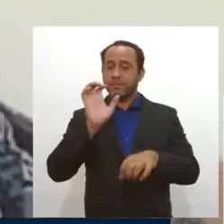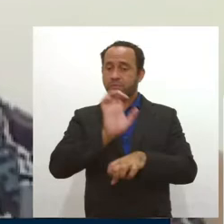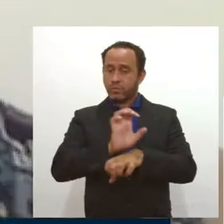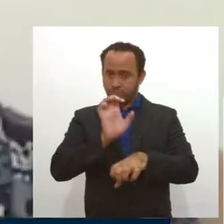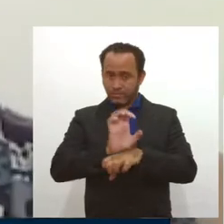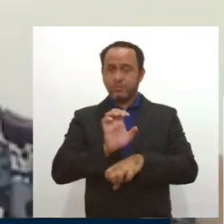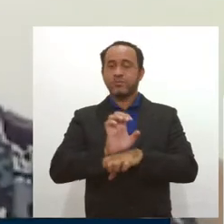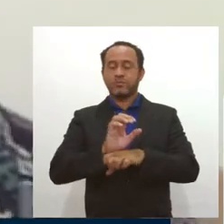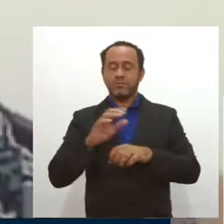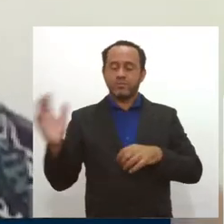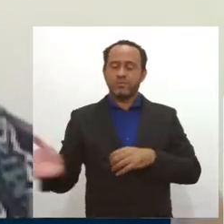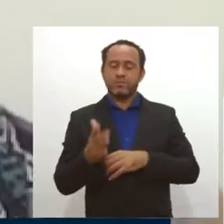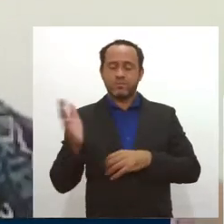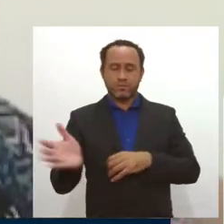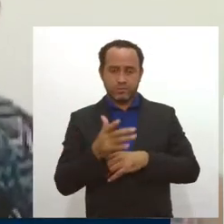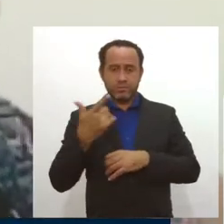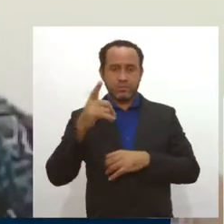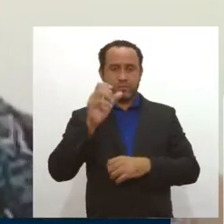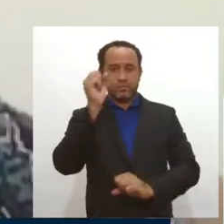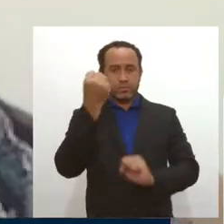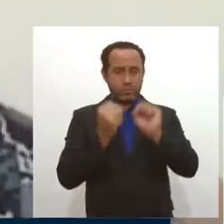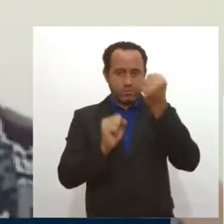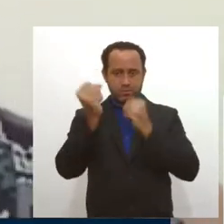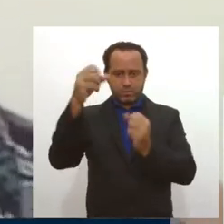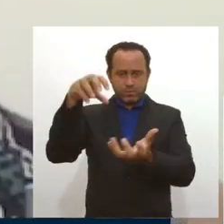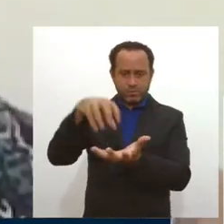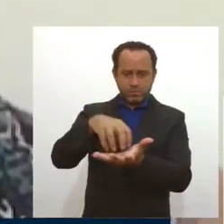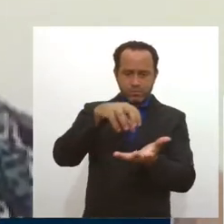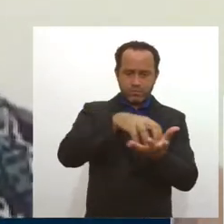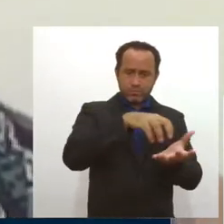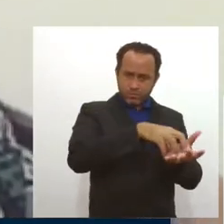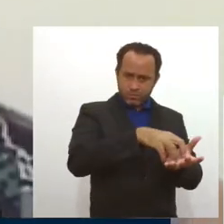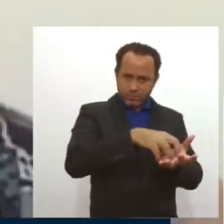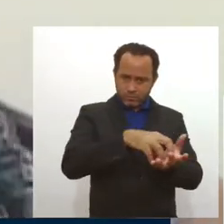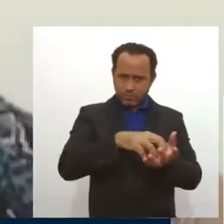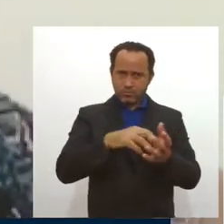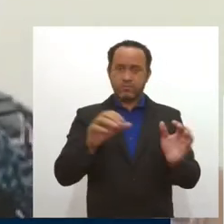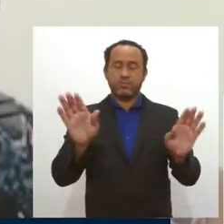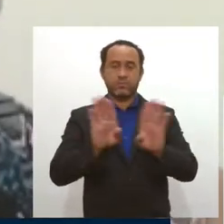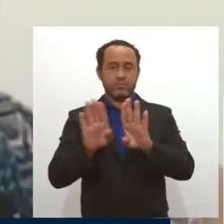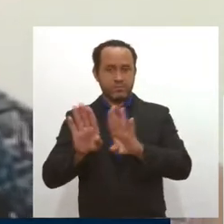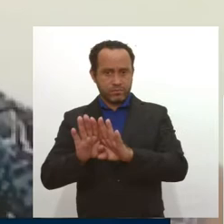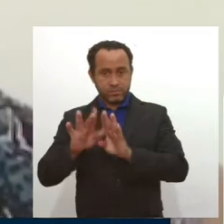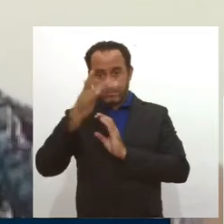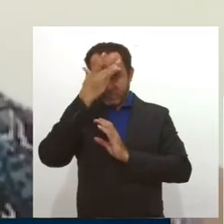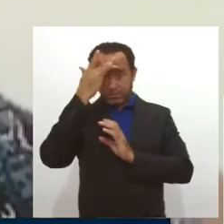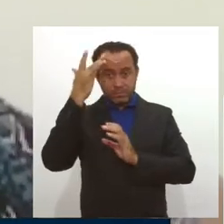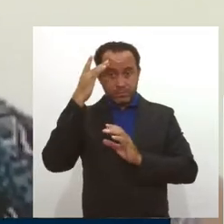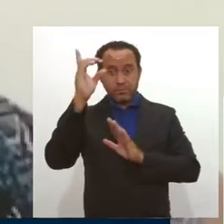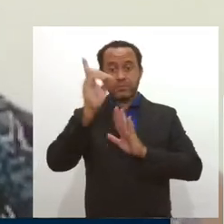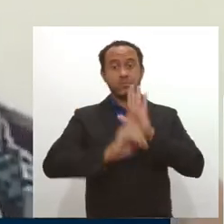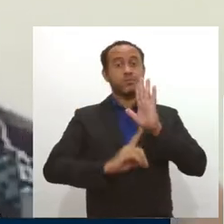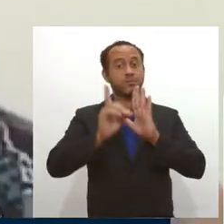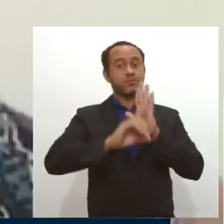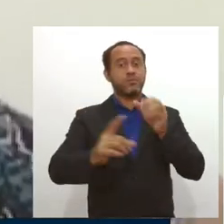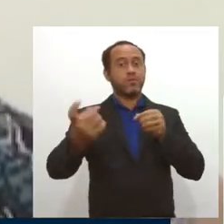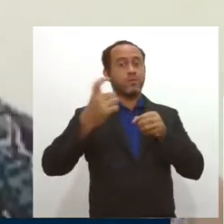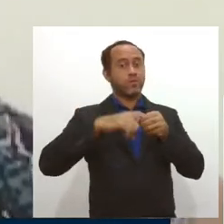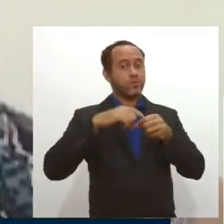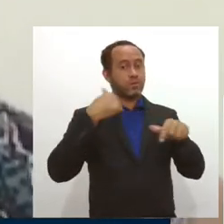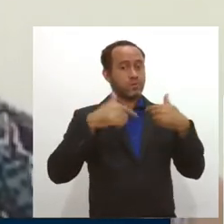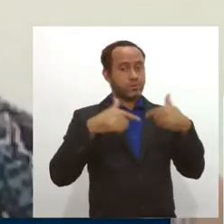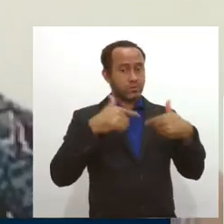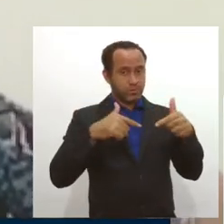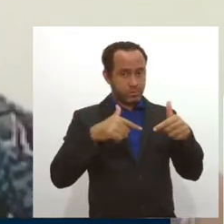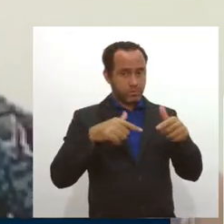celeridade maior para que outras empresas se instalem nos espaços desativados e para que as pessoas tenham o direito de retornar aos seus trabalhos.